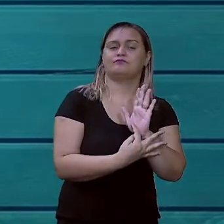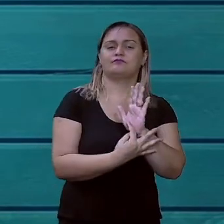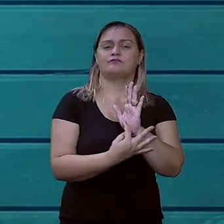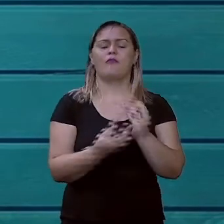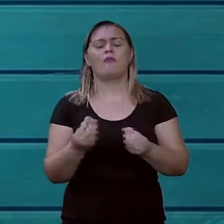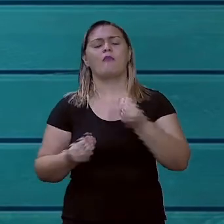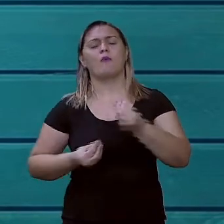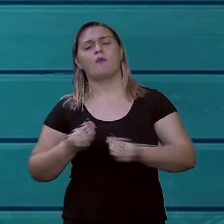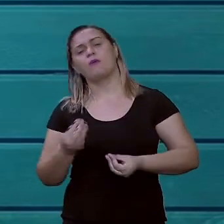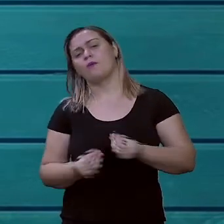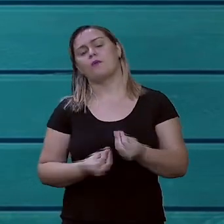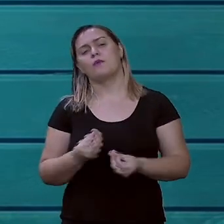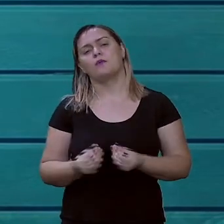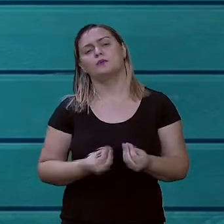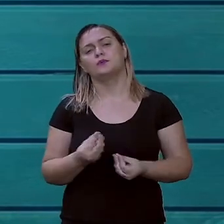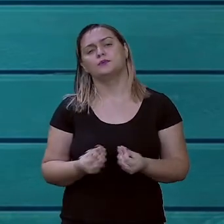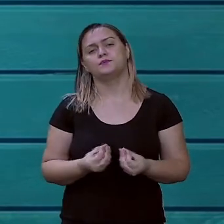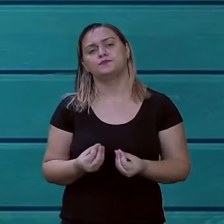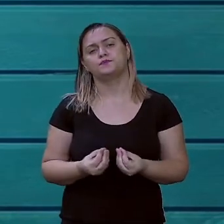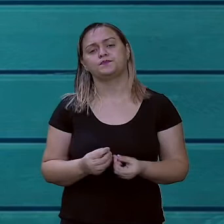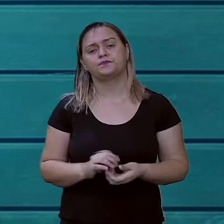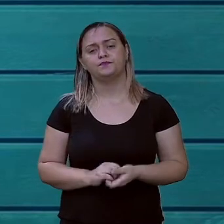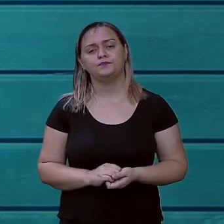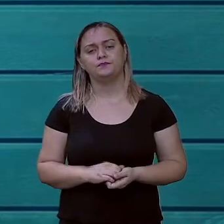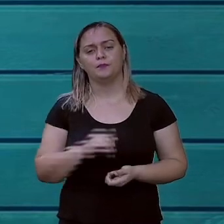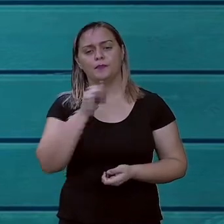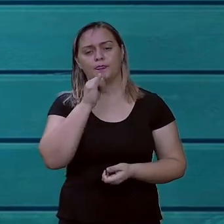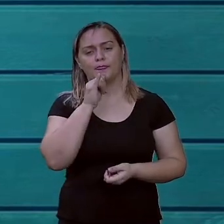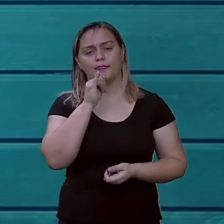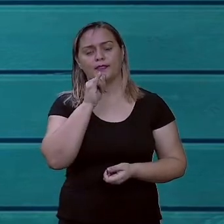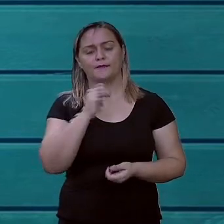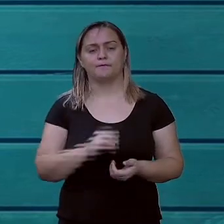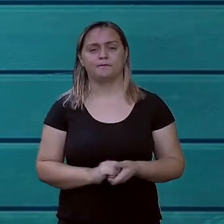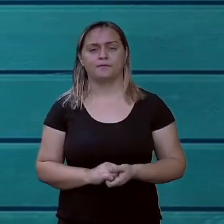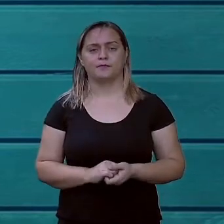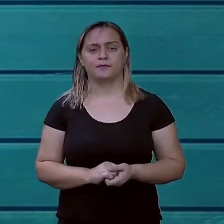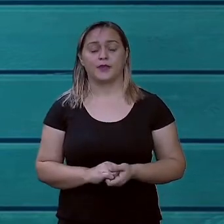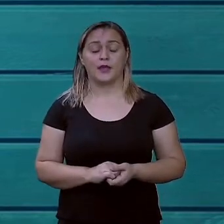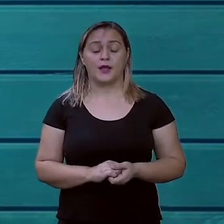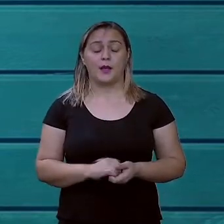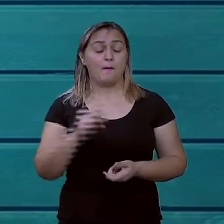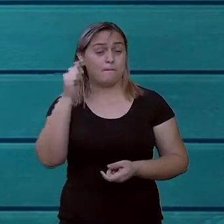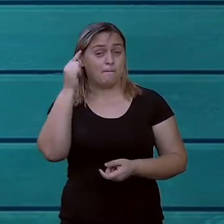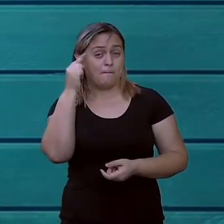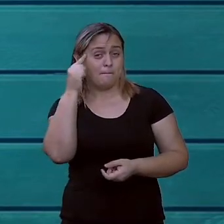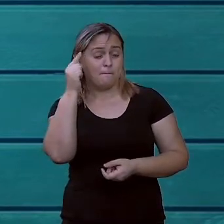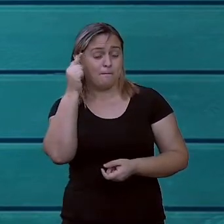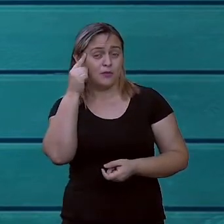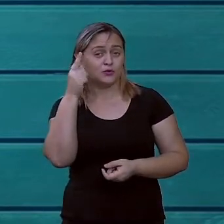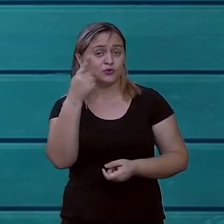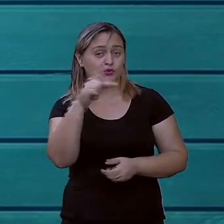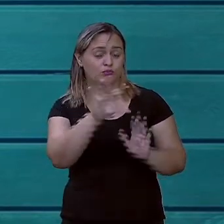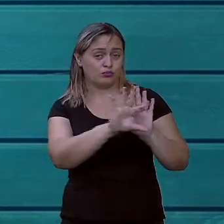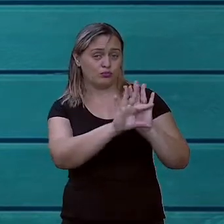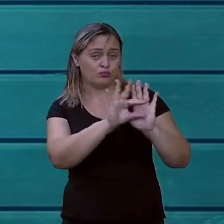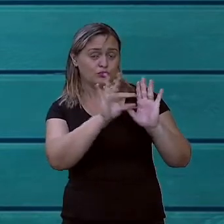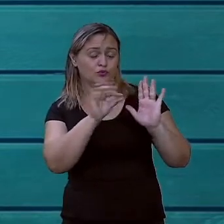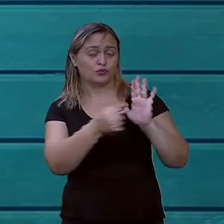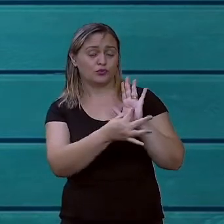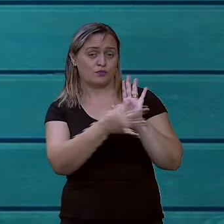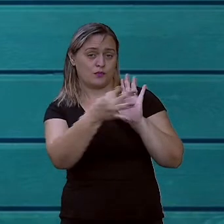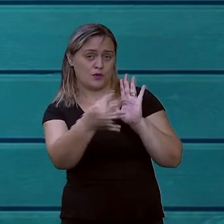é mais ou menos assim, ó. Imagina aí o seu artigo de opinião, o que você irá fazer, né? É um tema